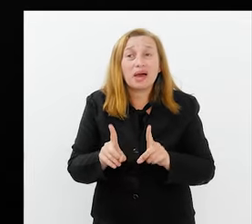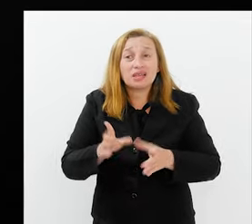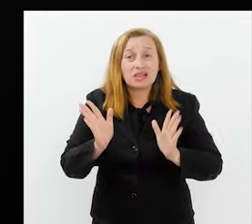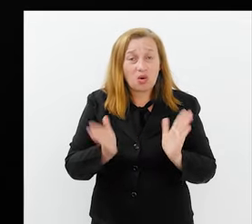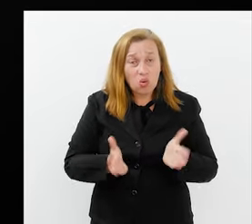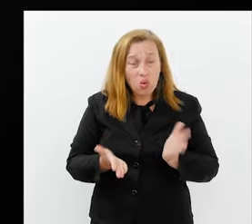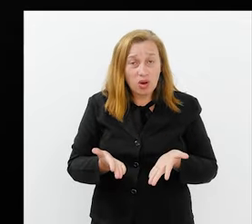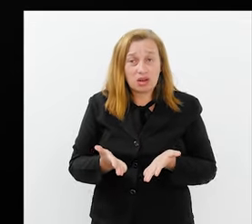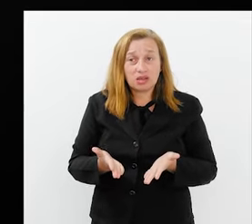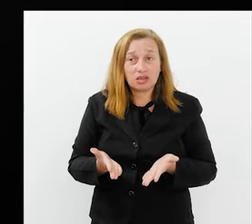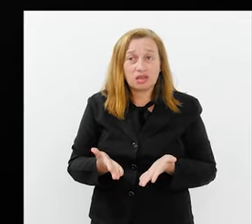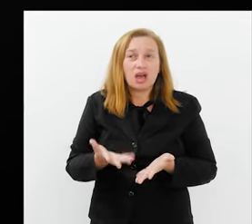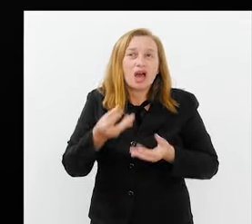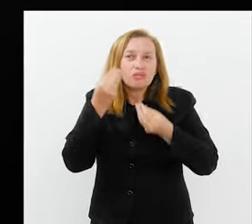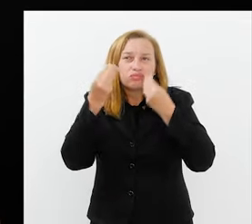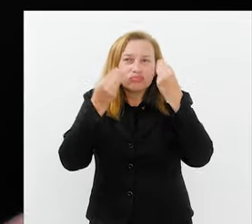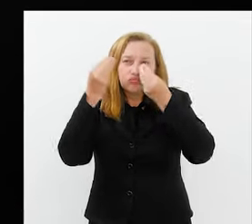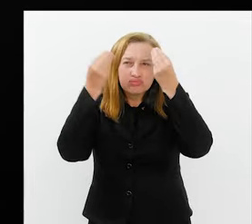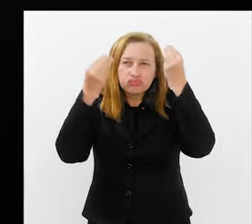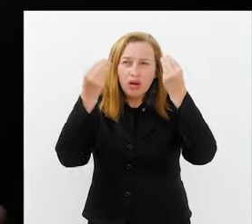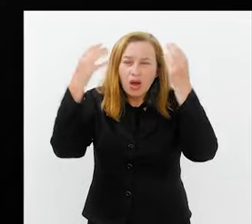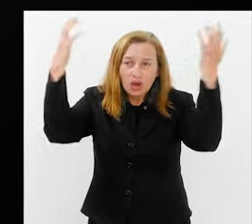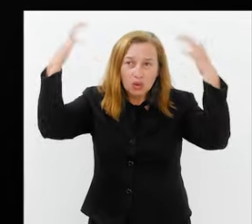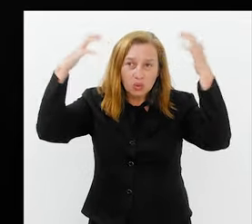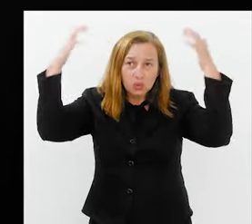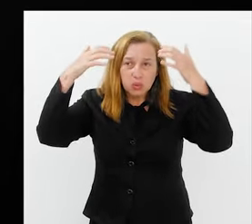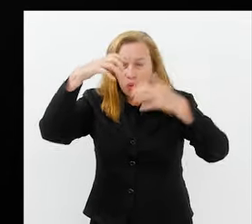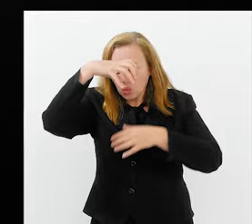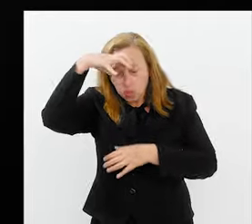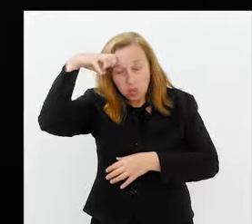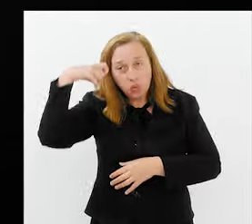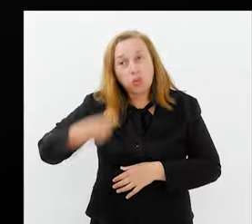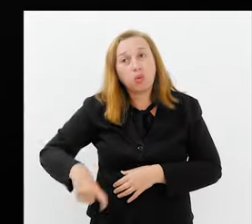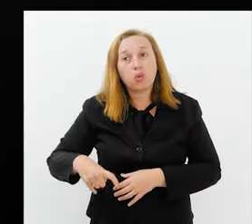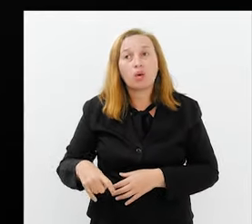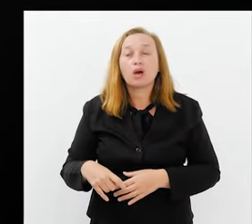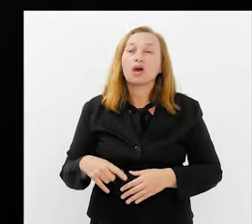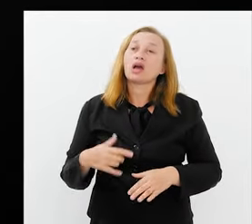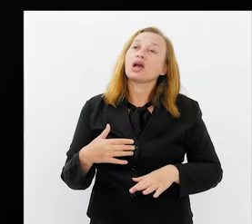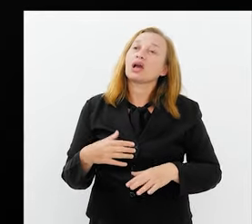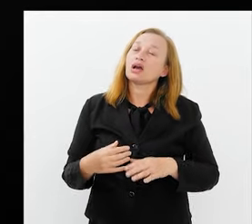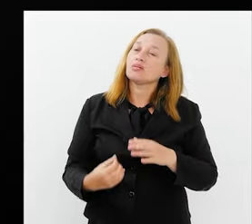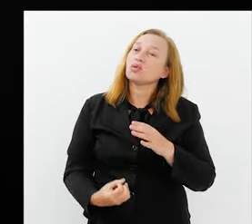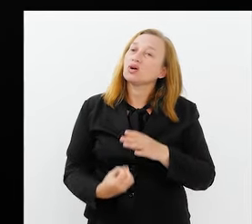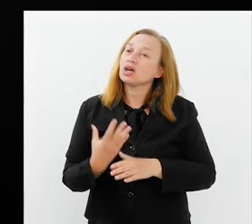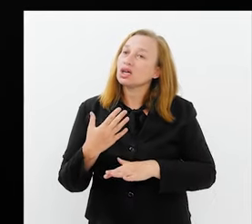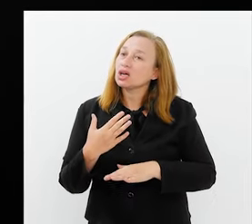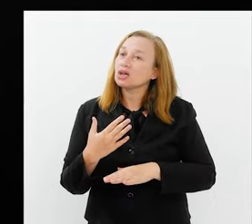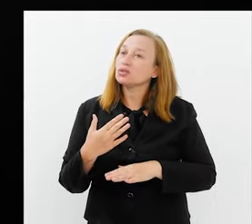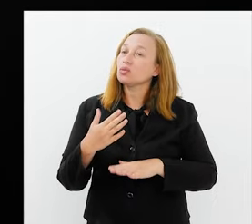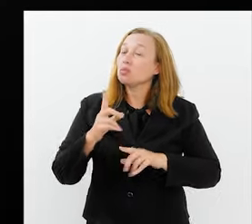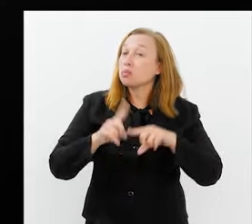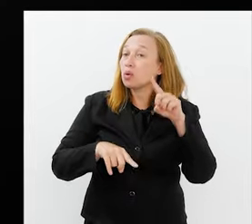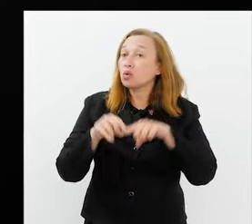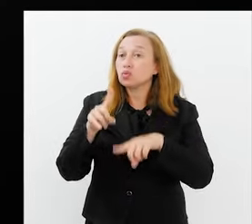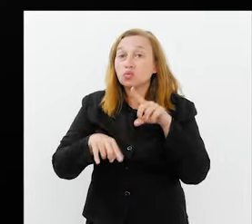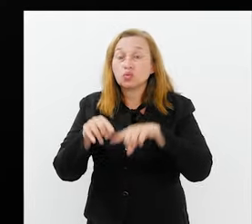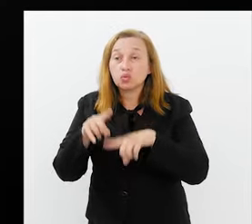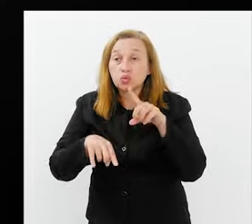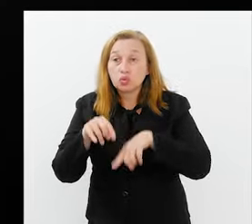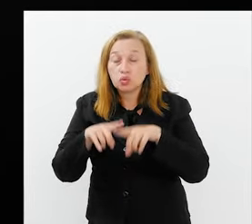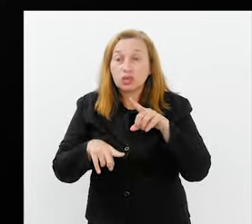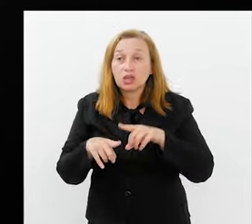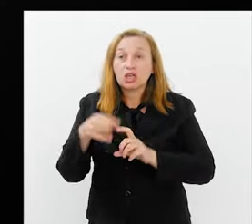Agora, a maquiagem para a chuva e para o suor, a gente acabou desenvolvendo produtos,